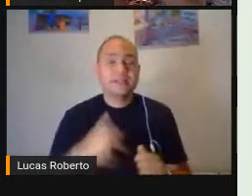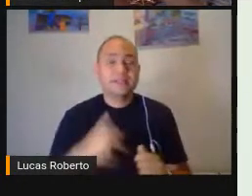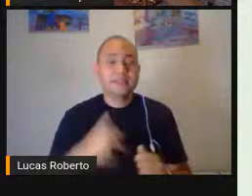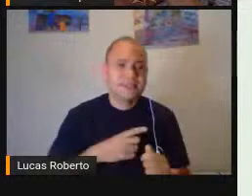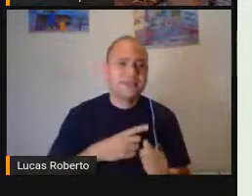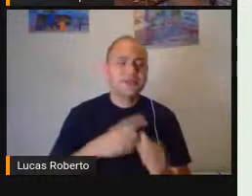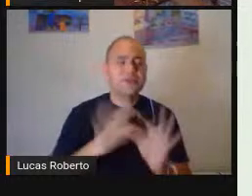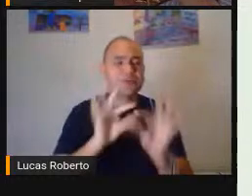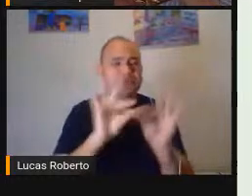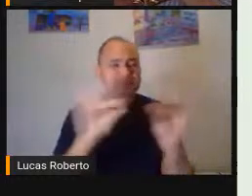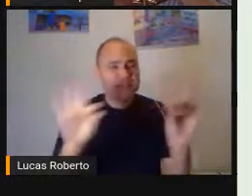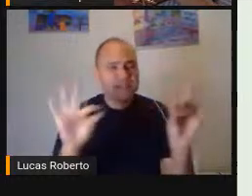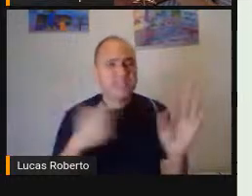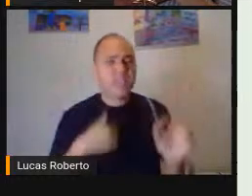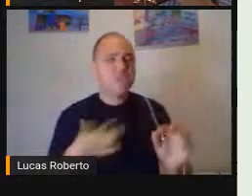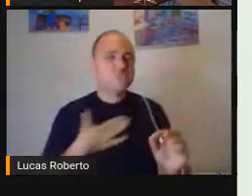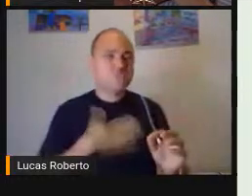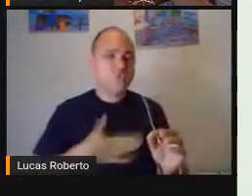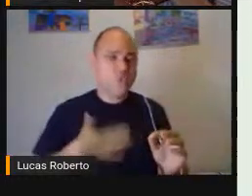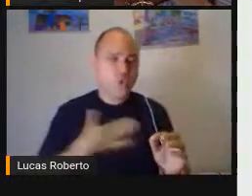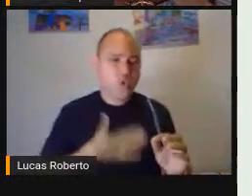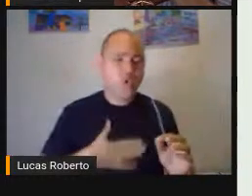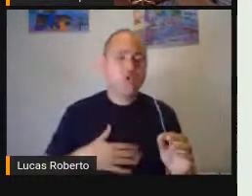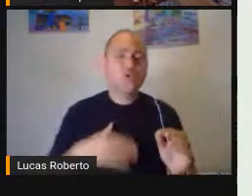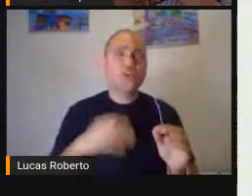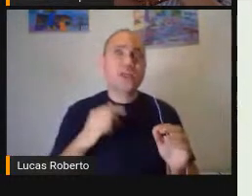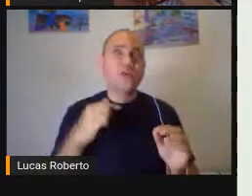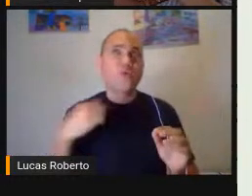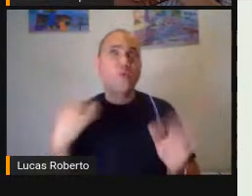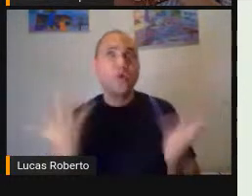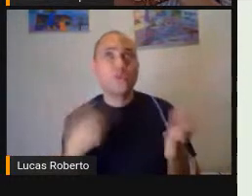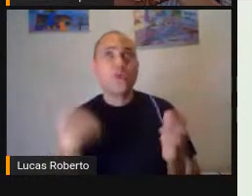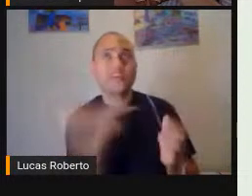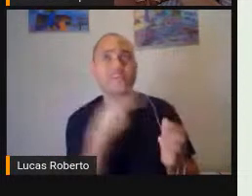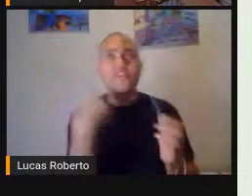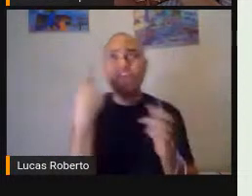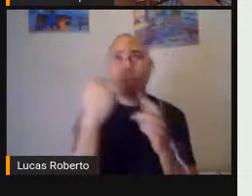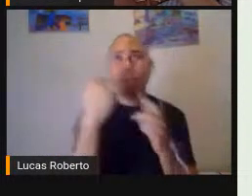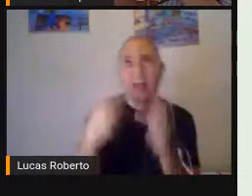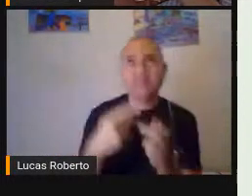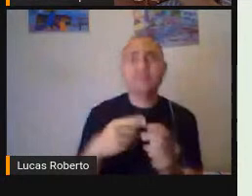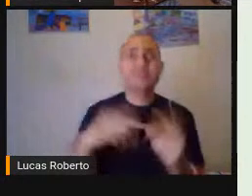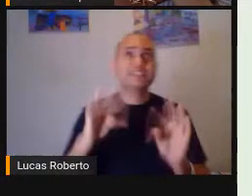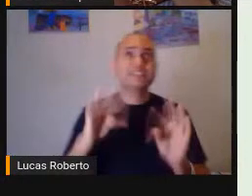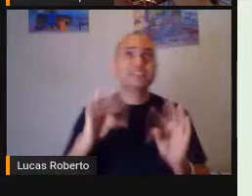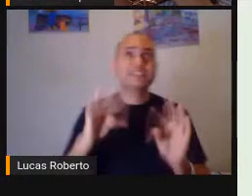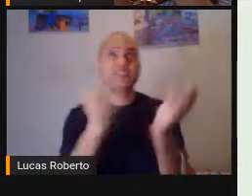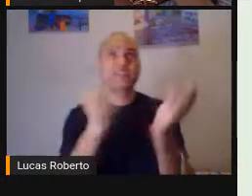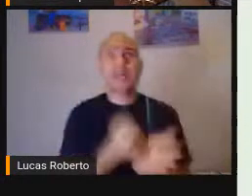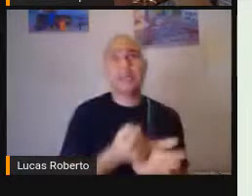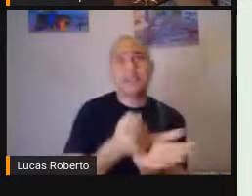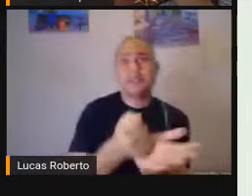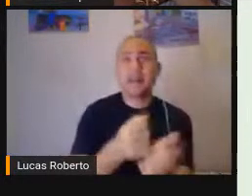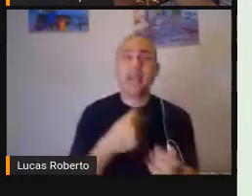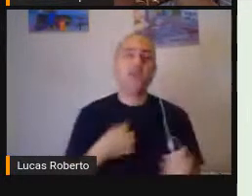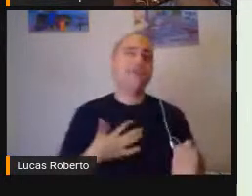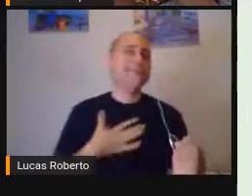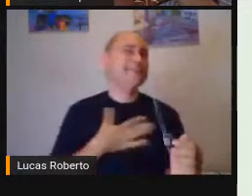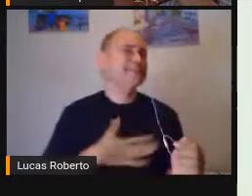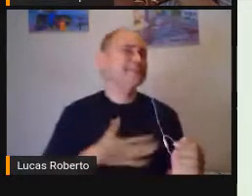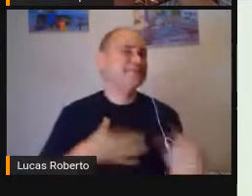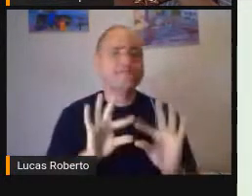bastante Quando a gente fala De tecnologias assistivas Eu gosto muito Pessoal